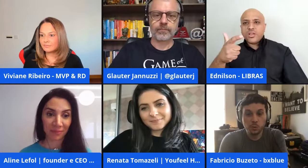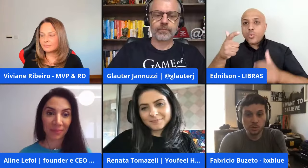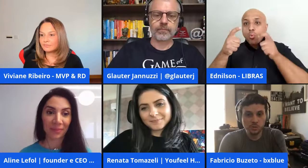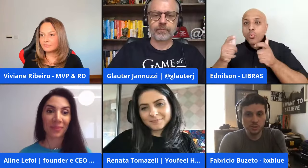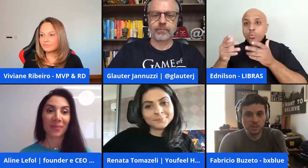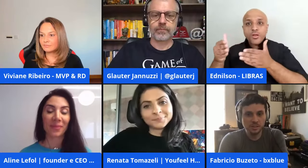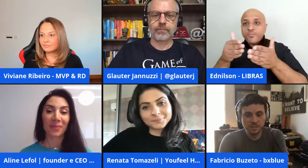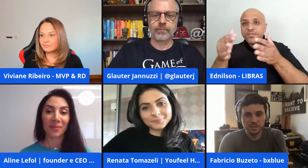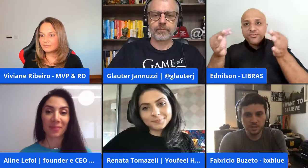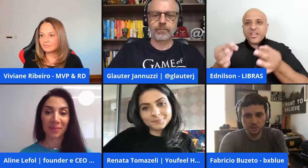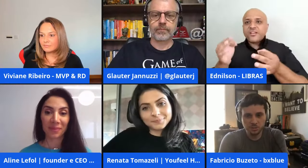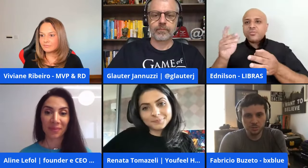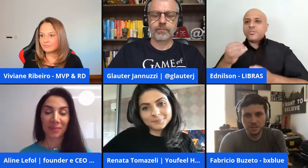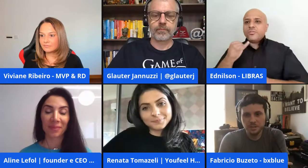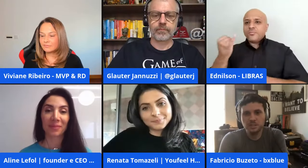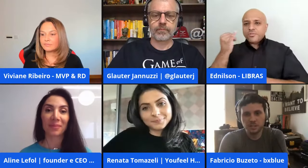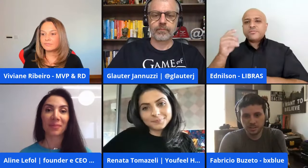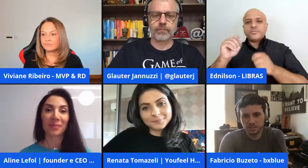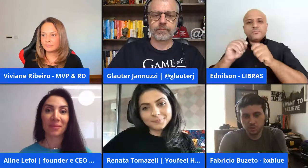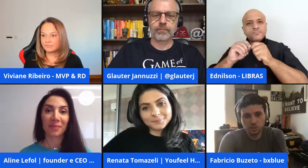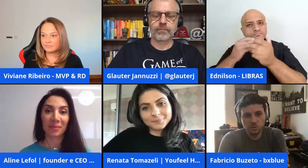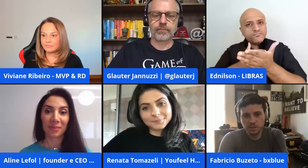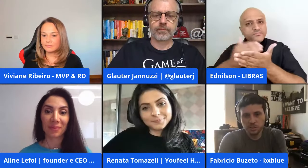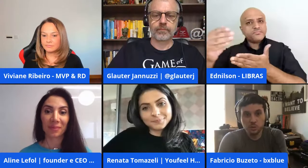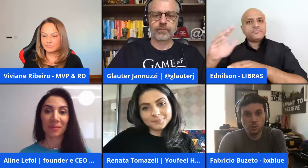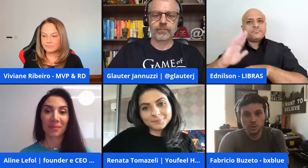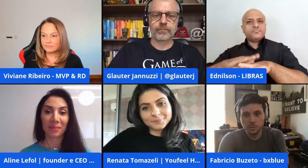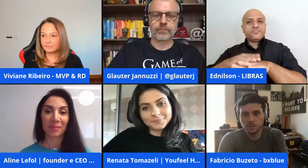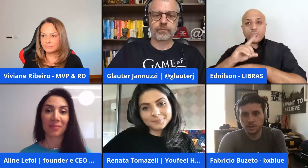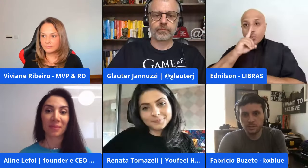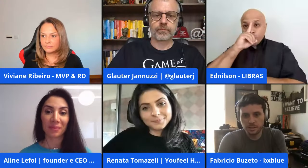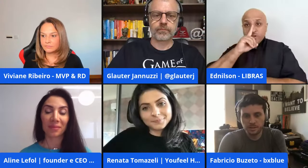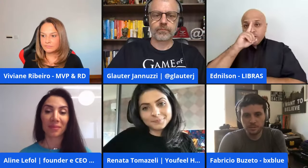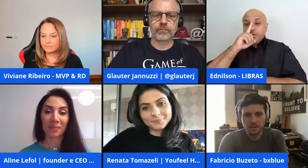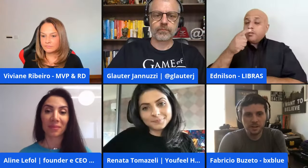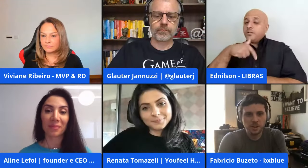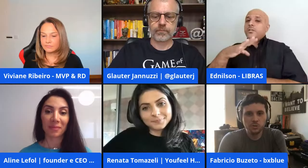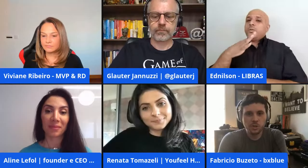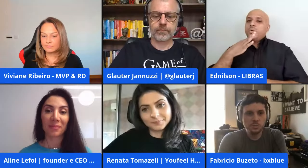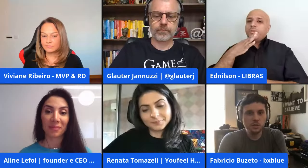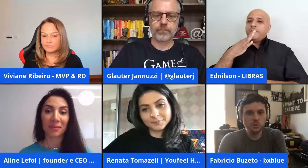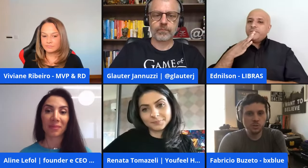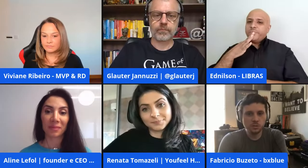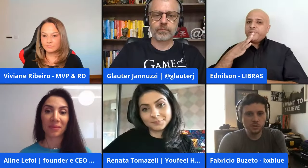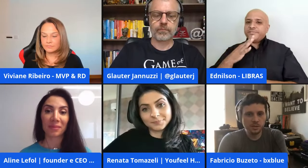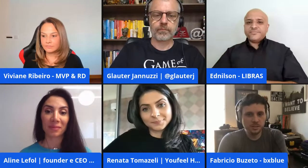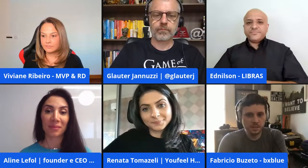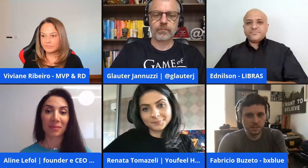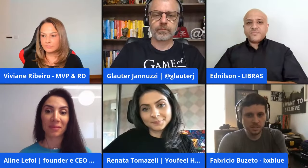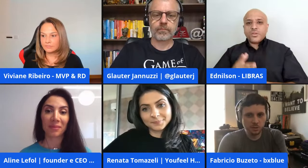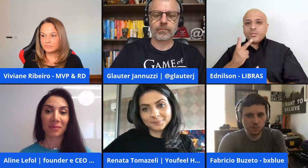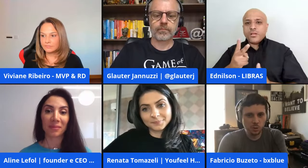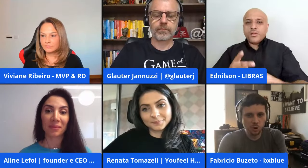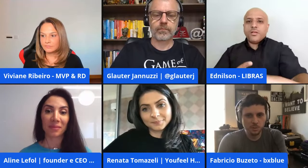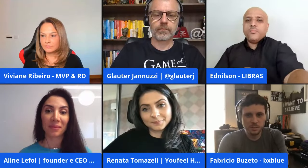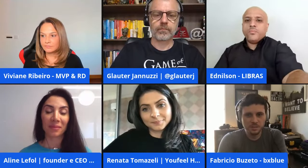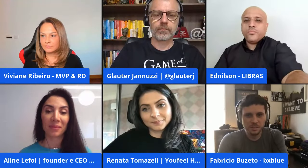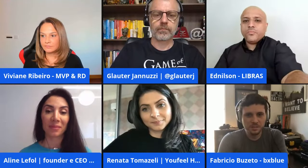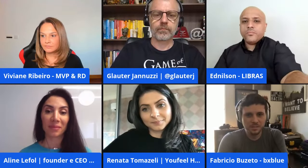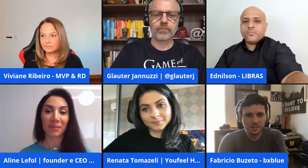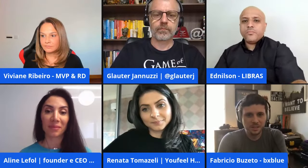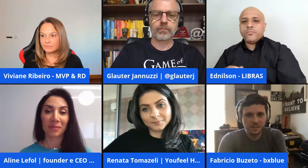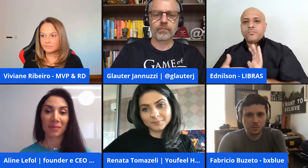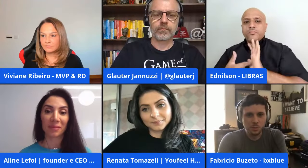fazer o importante é você gerenciar esse risco e gerenciar esse risco é você garantir que o conhecimento está interno eu sempre desaconselho você terceirizar o seu core